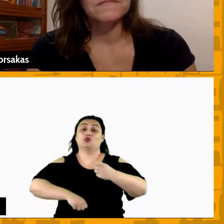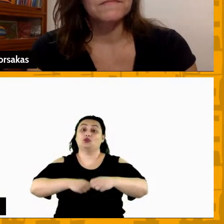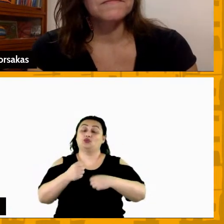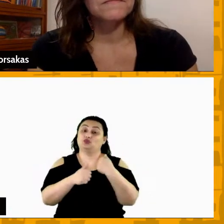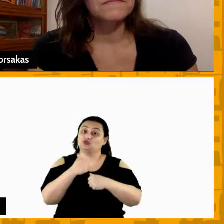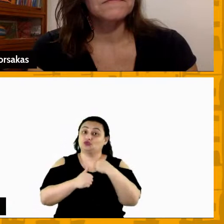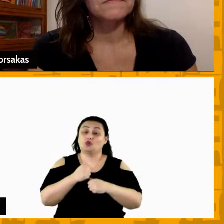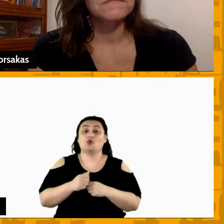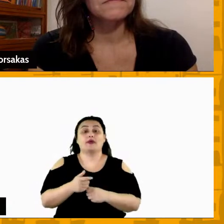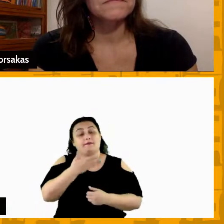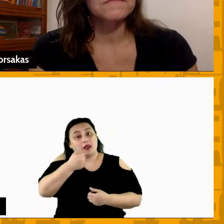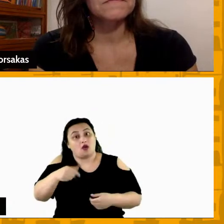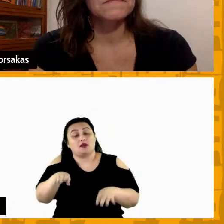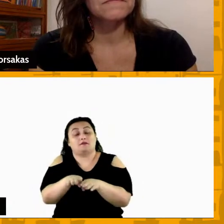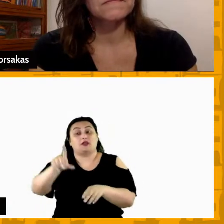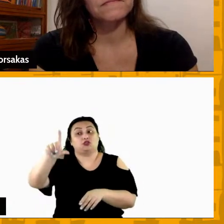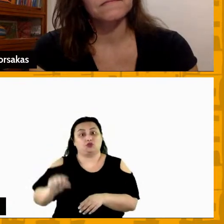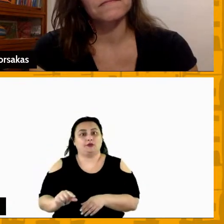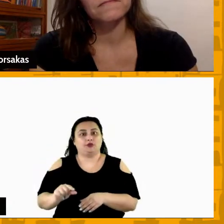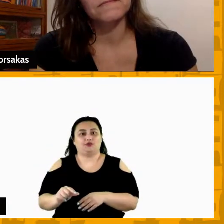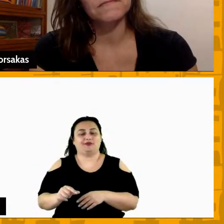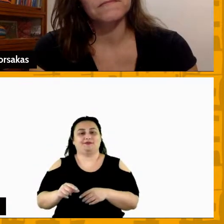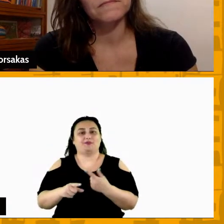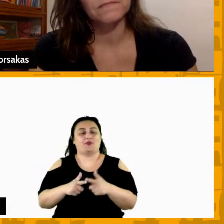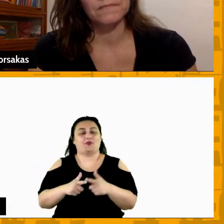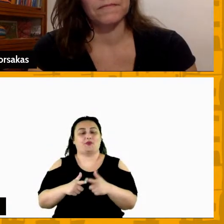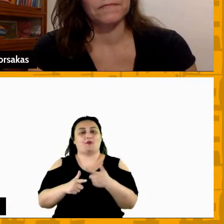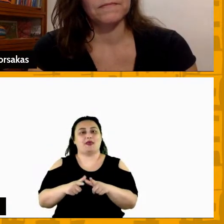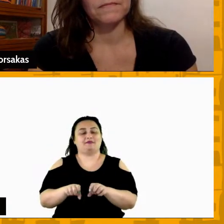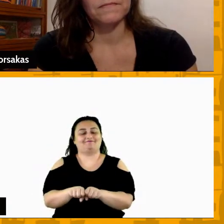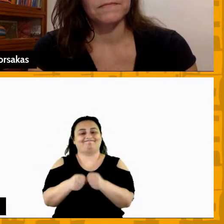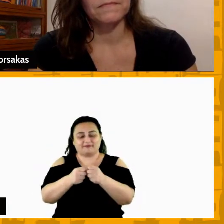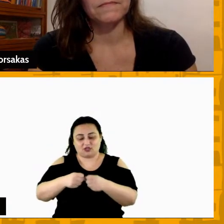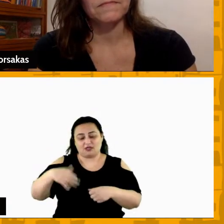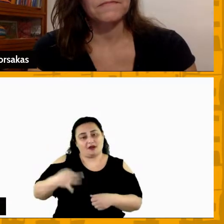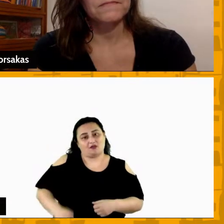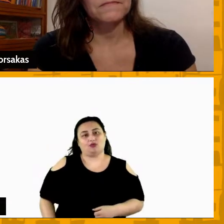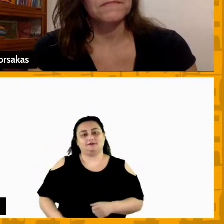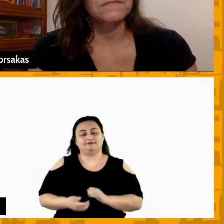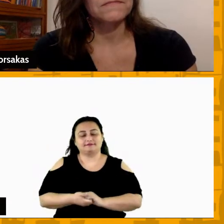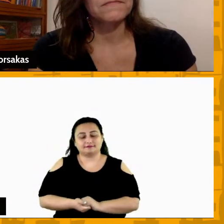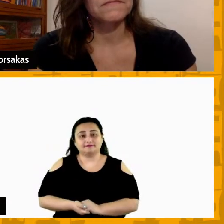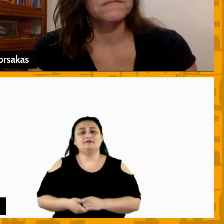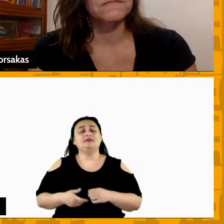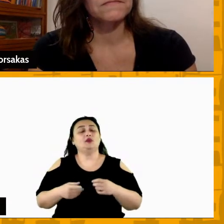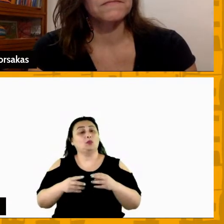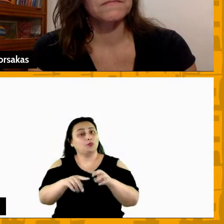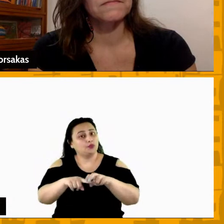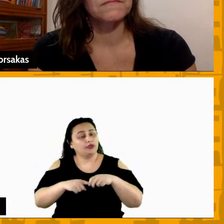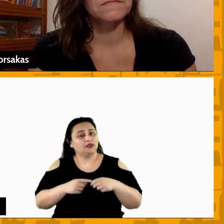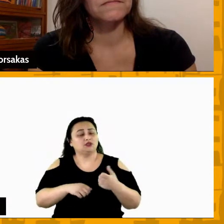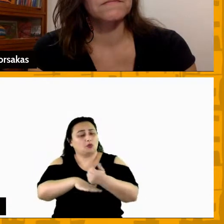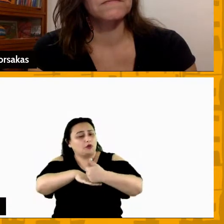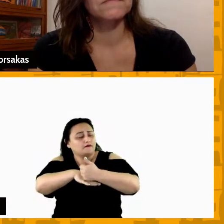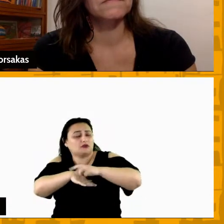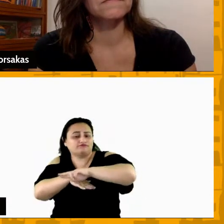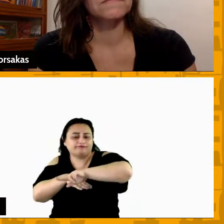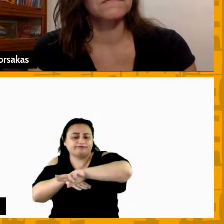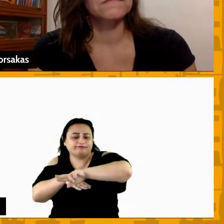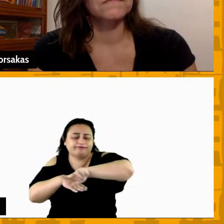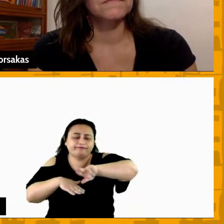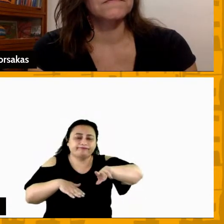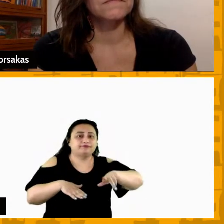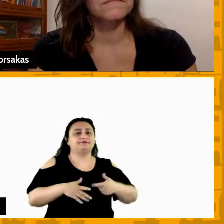acho que na nossa equipe além de grandes profissionais que a gente tem em todas as áreas o Douglas na preparação física o